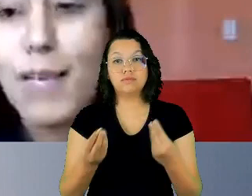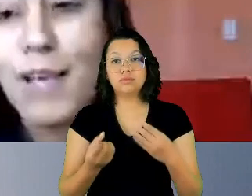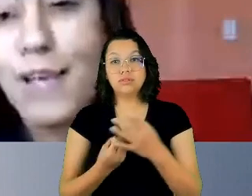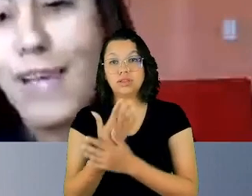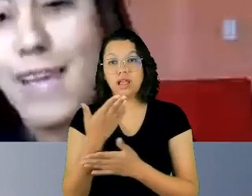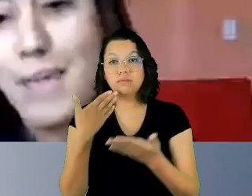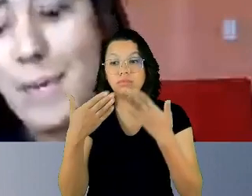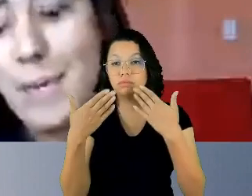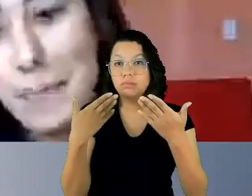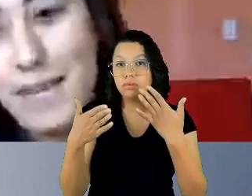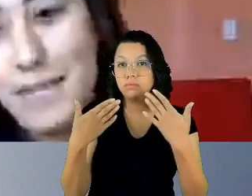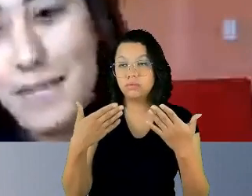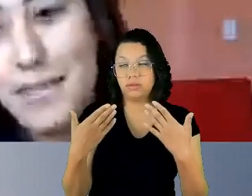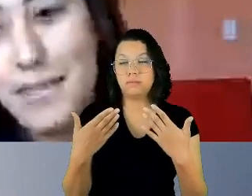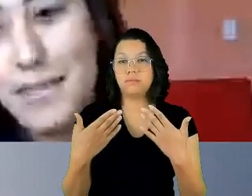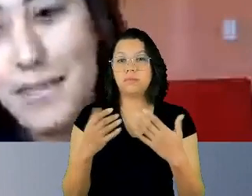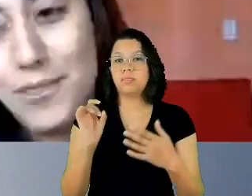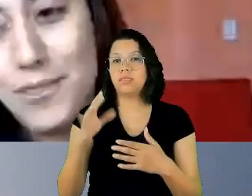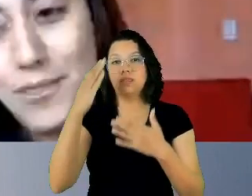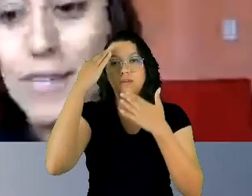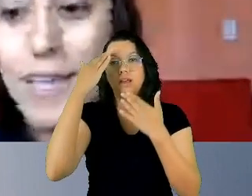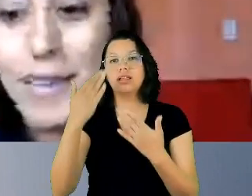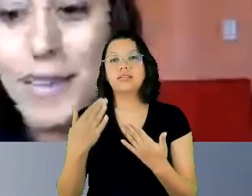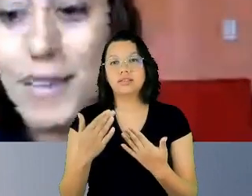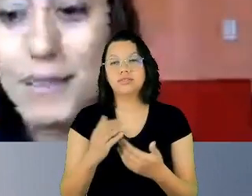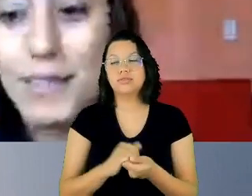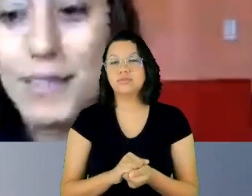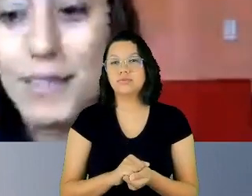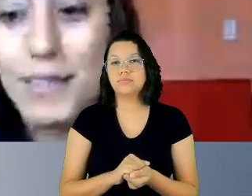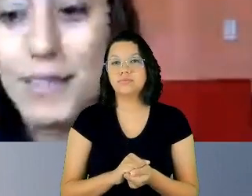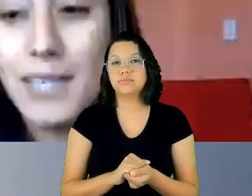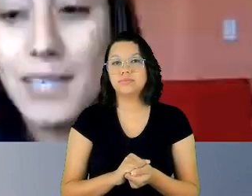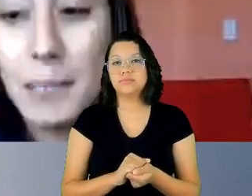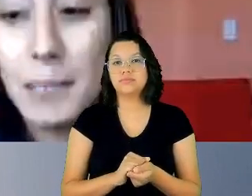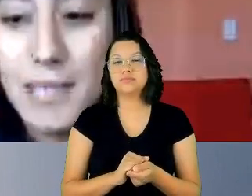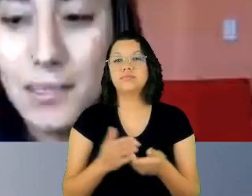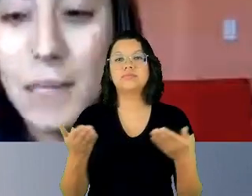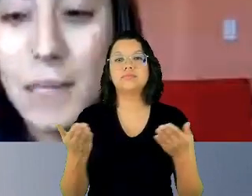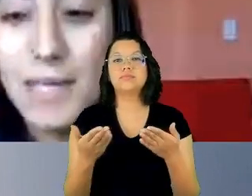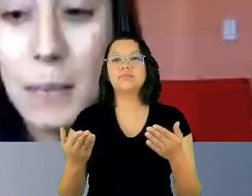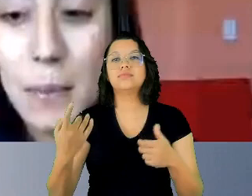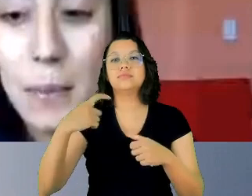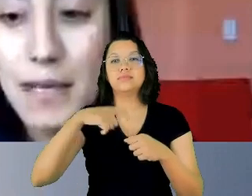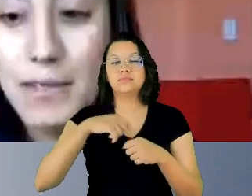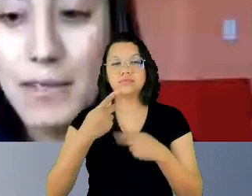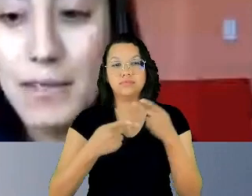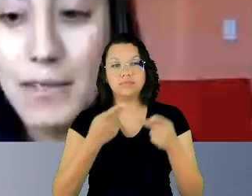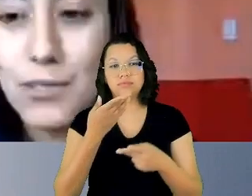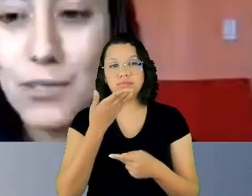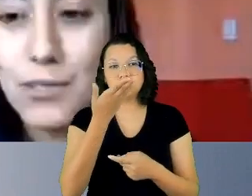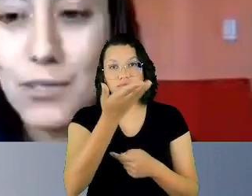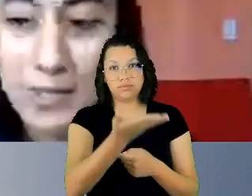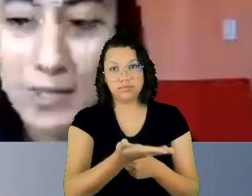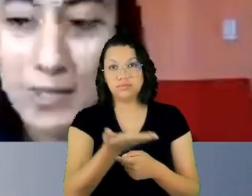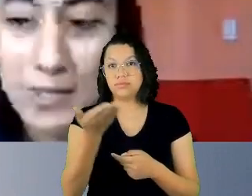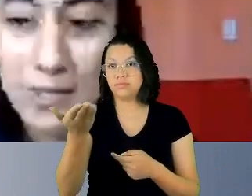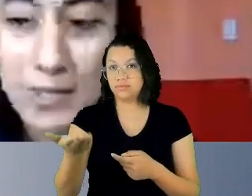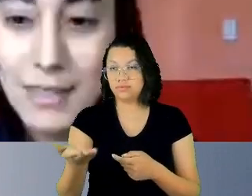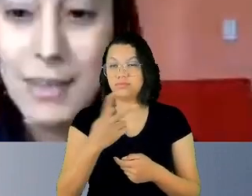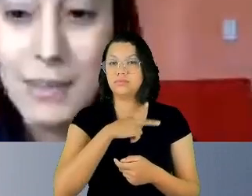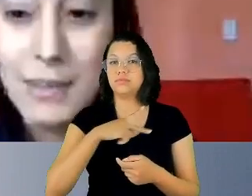passar a palavra de volta a vocês, ao presidente da mesa para a gente começar